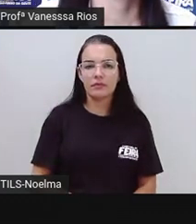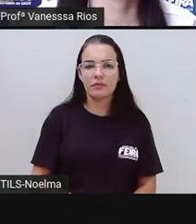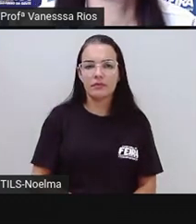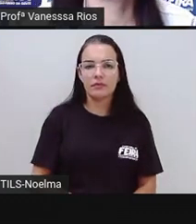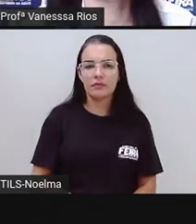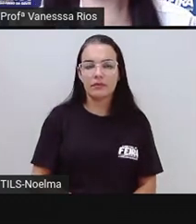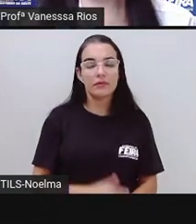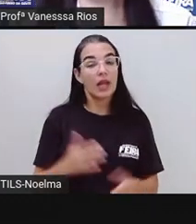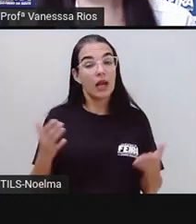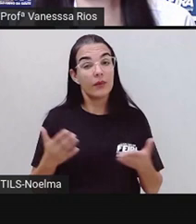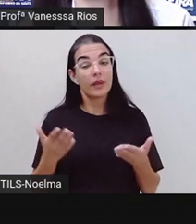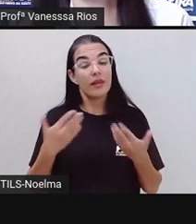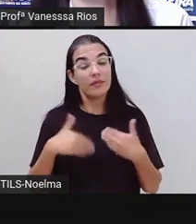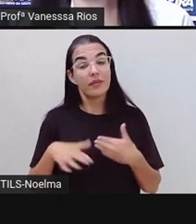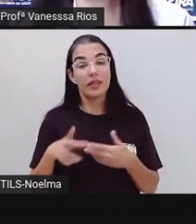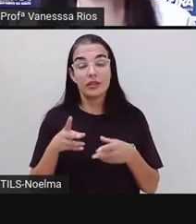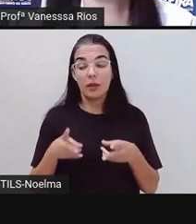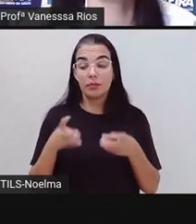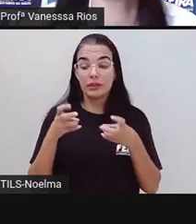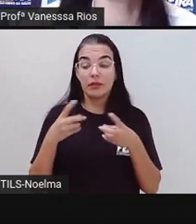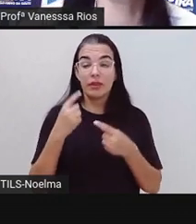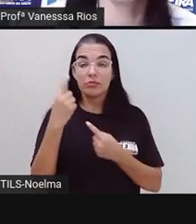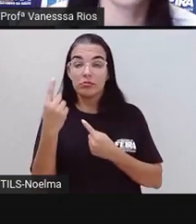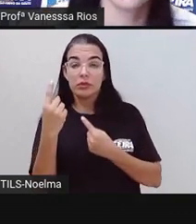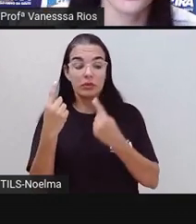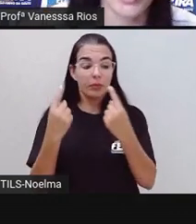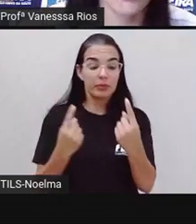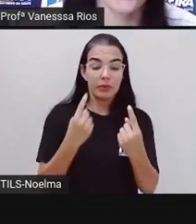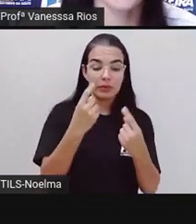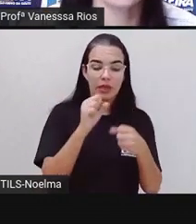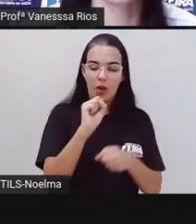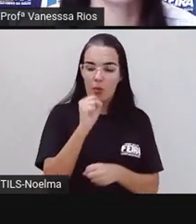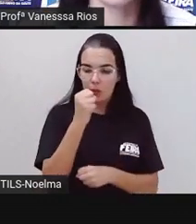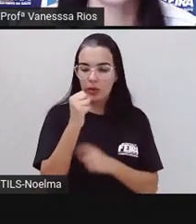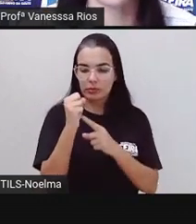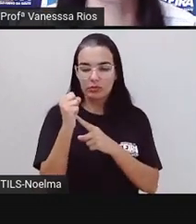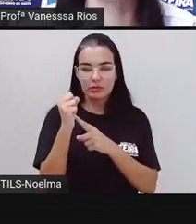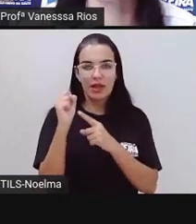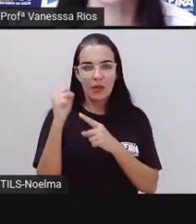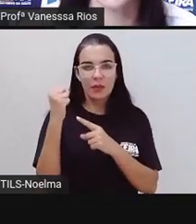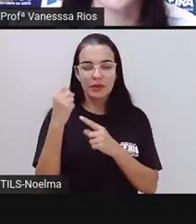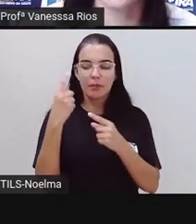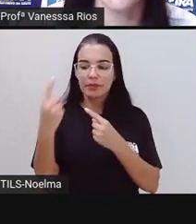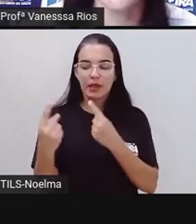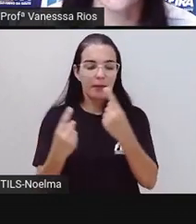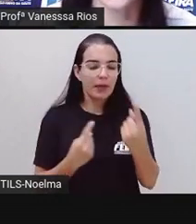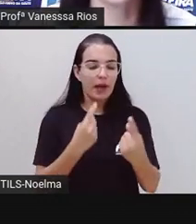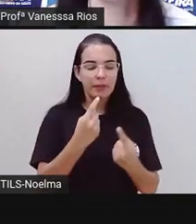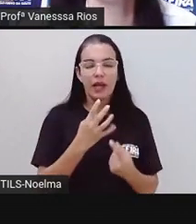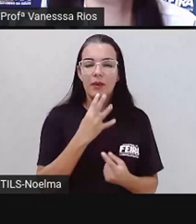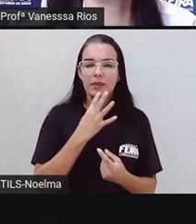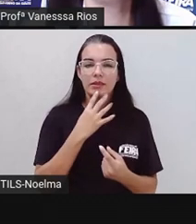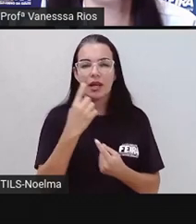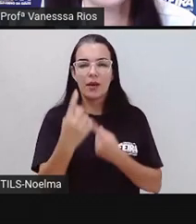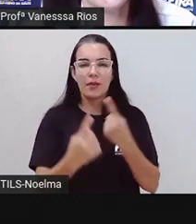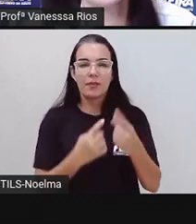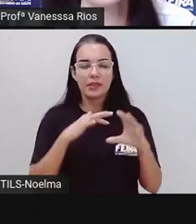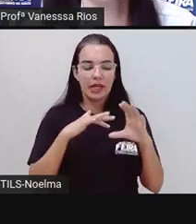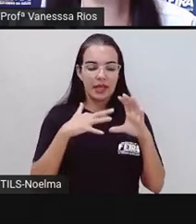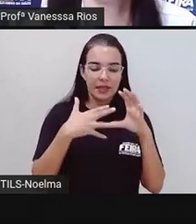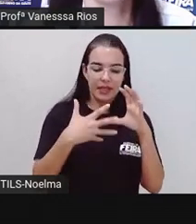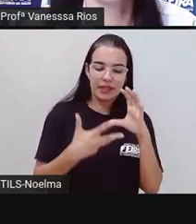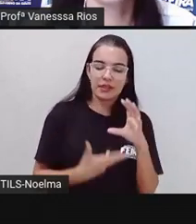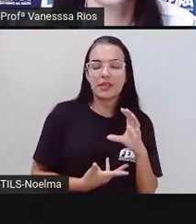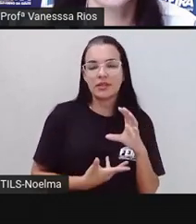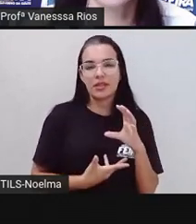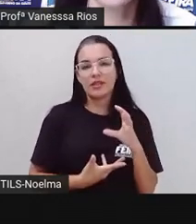E agora a gente vai observar de forma individual, conhecendo aí algumas características de cada